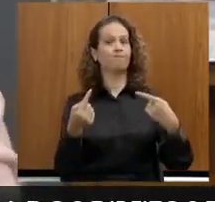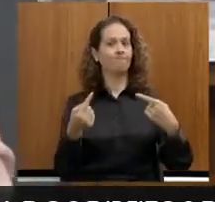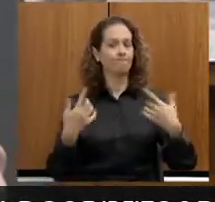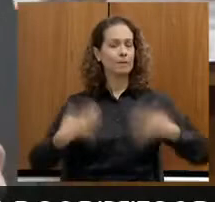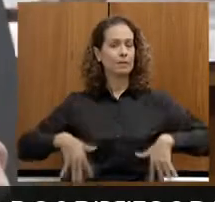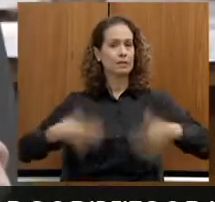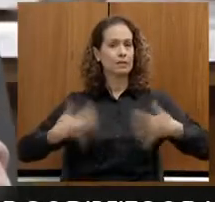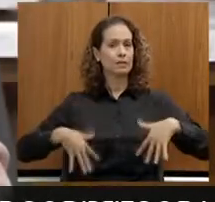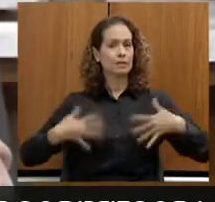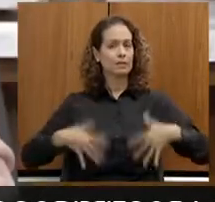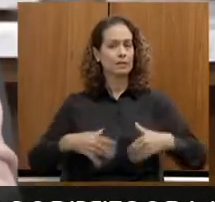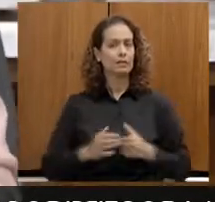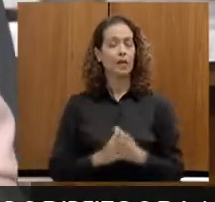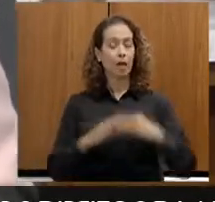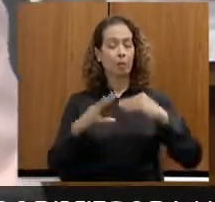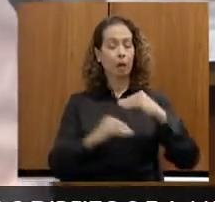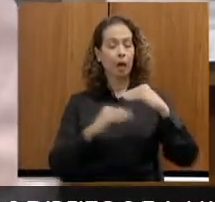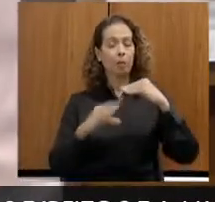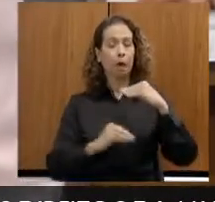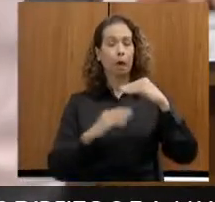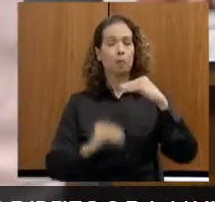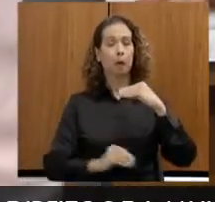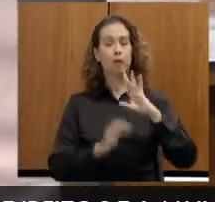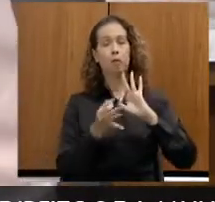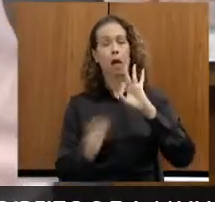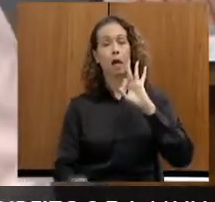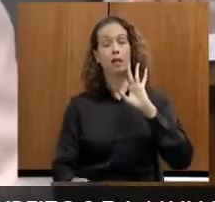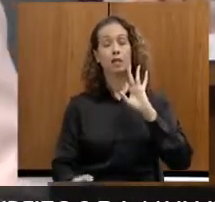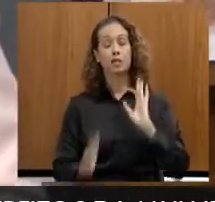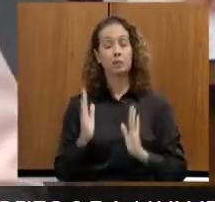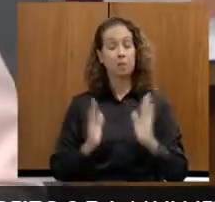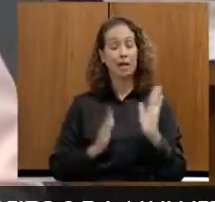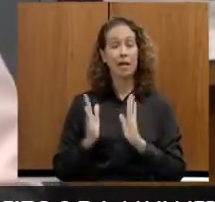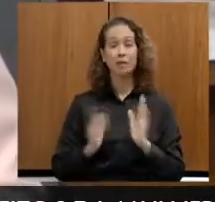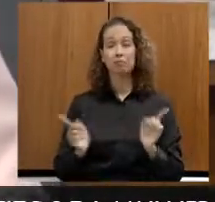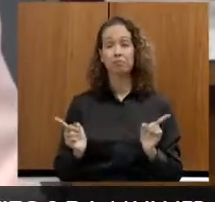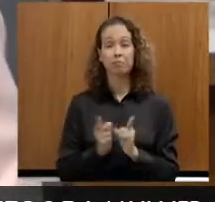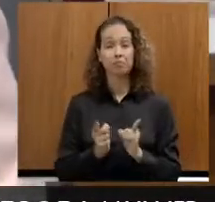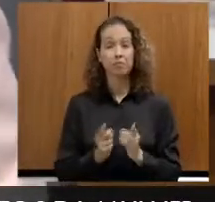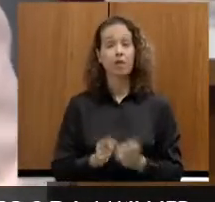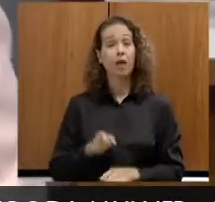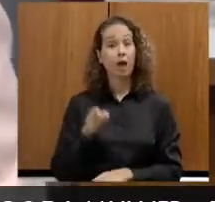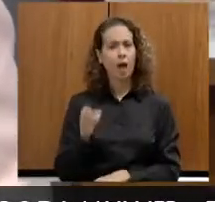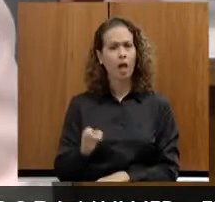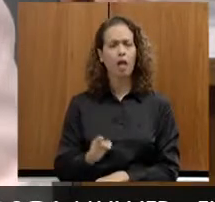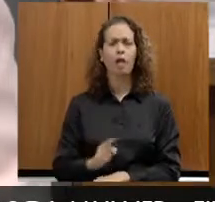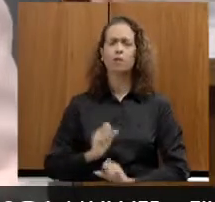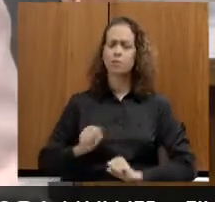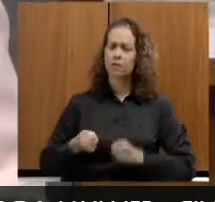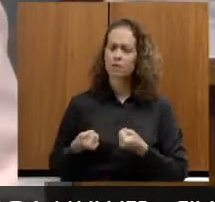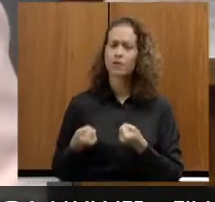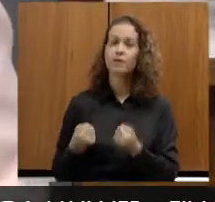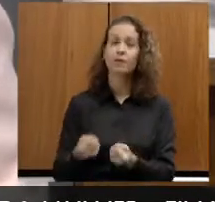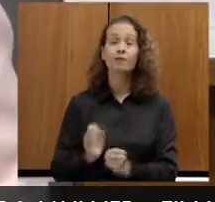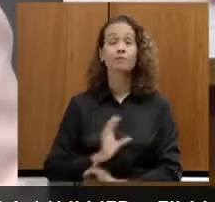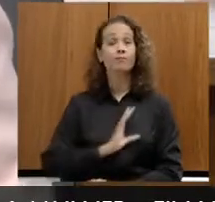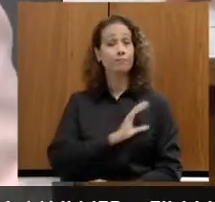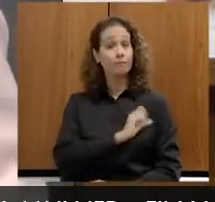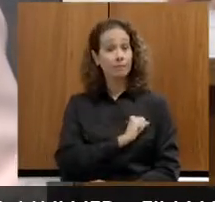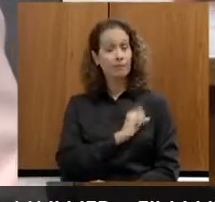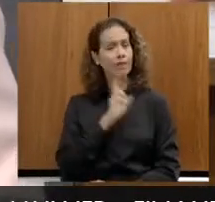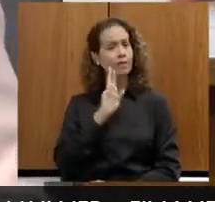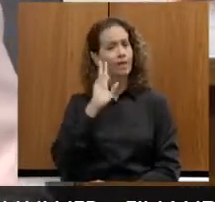dado o número de emendas que nós temos e o prazo que nós temos. E ela tem se dedicado com muito amor para atender a todas.